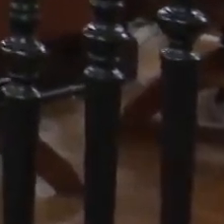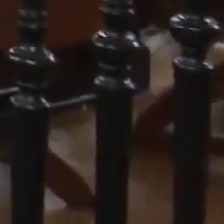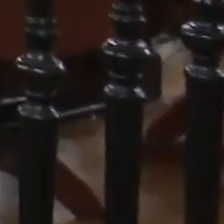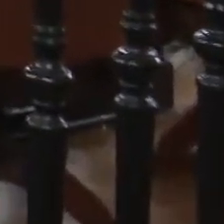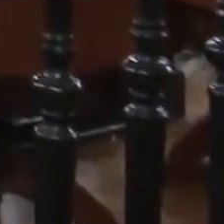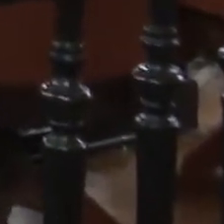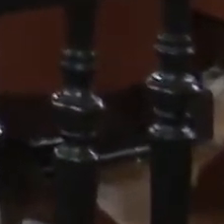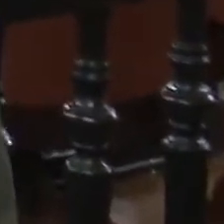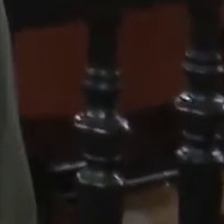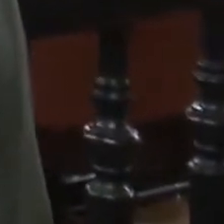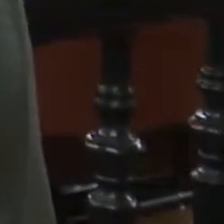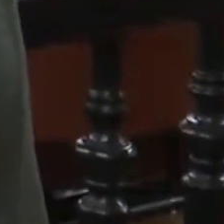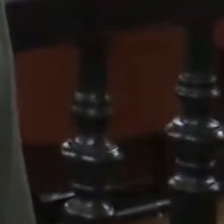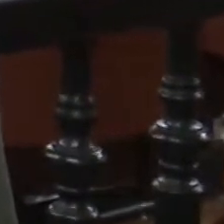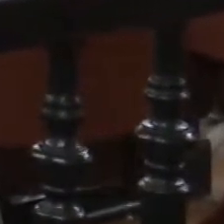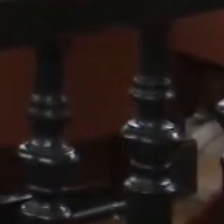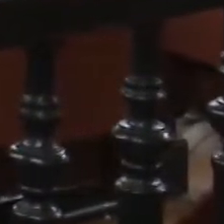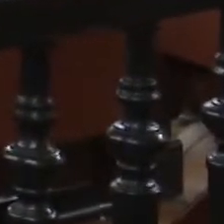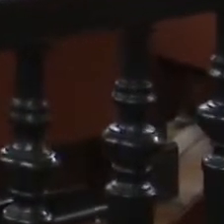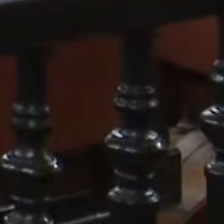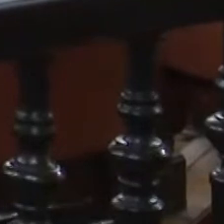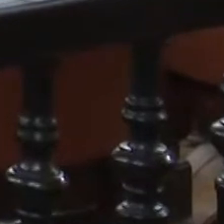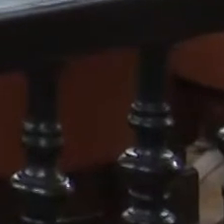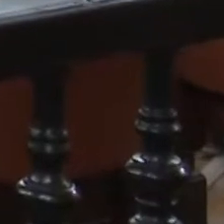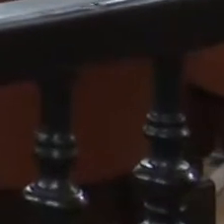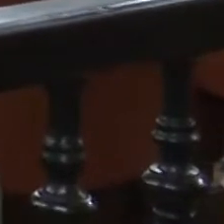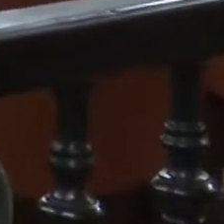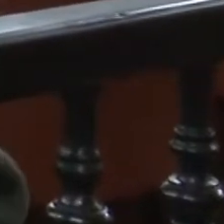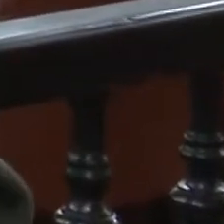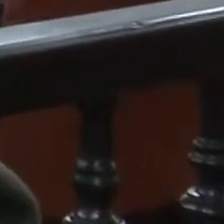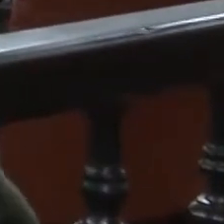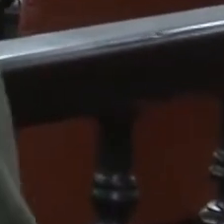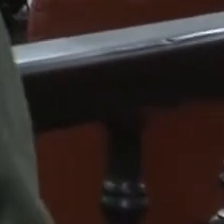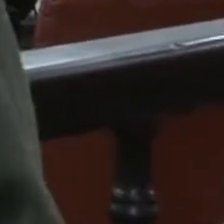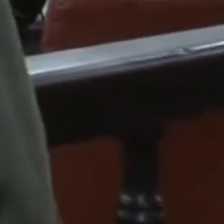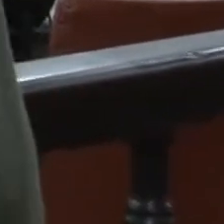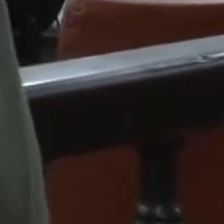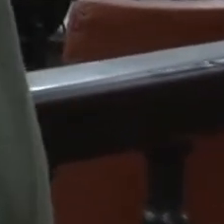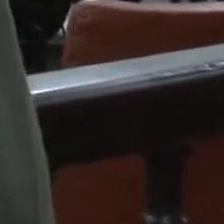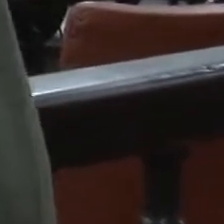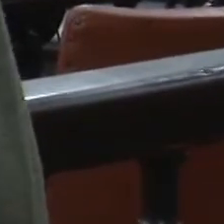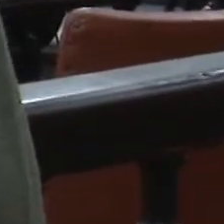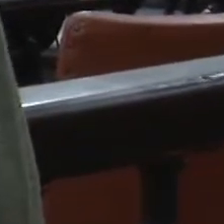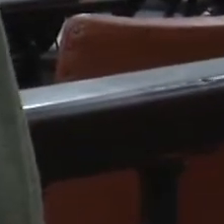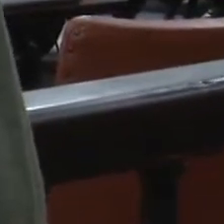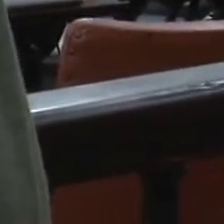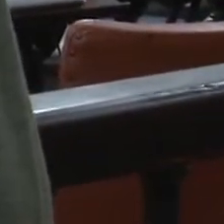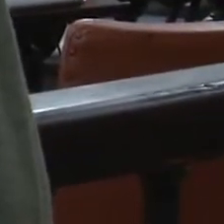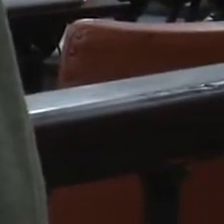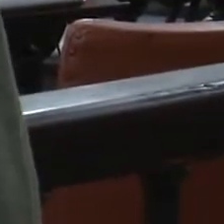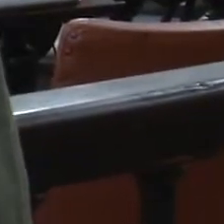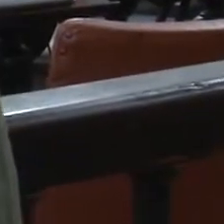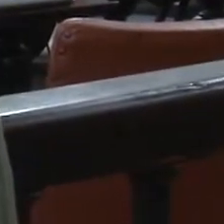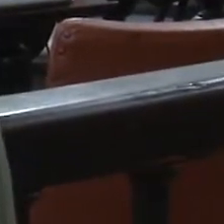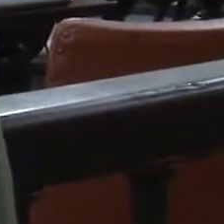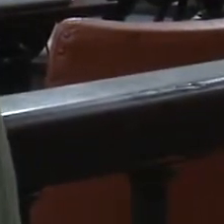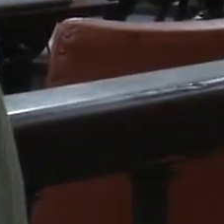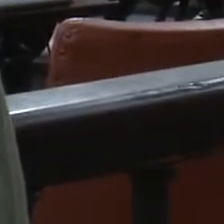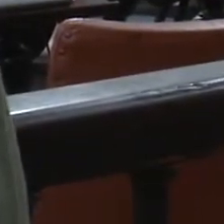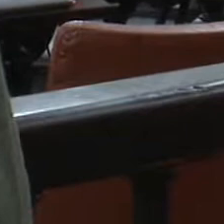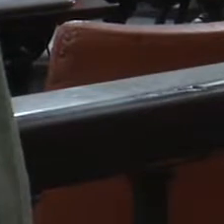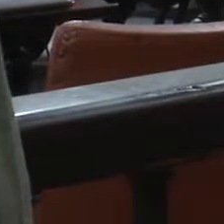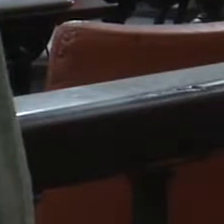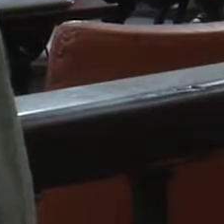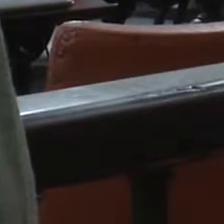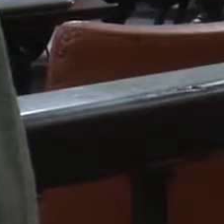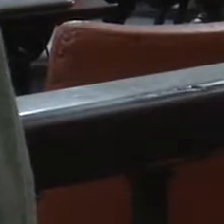de diversos vereadores, trazendo pra casa o debate sobre a situação e o retorno das linhas